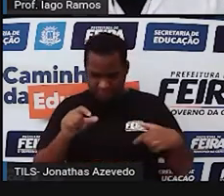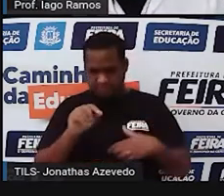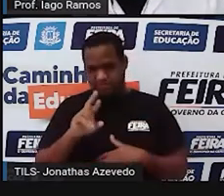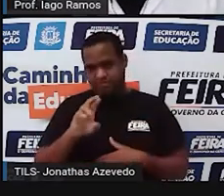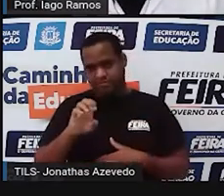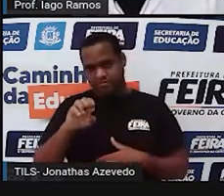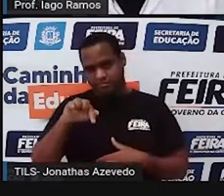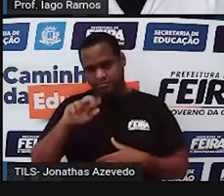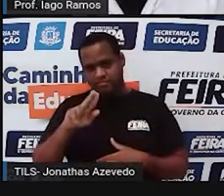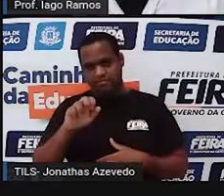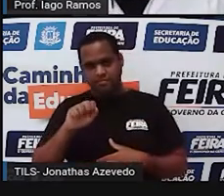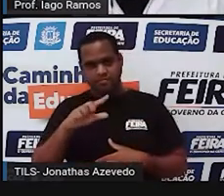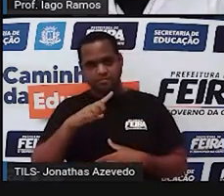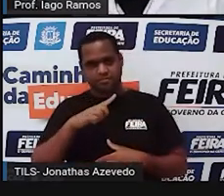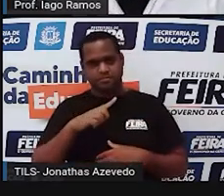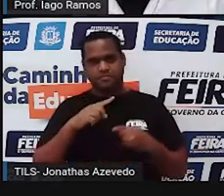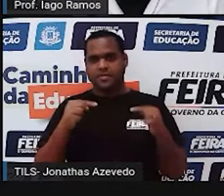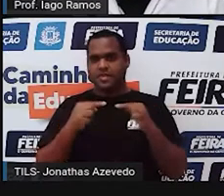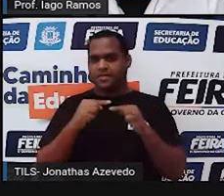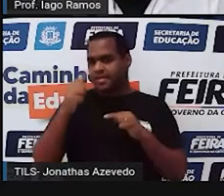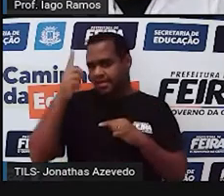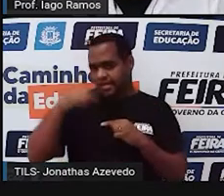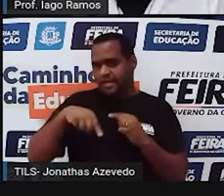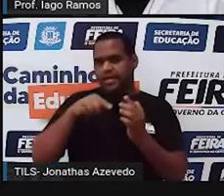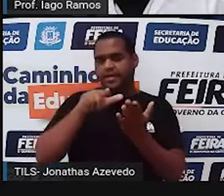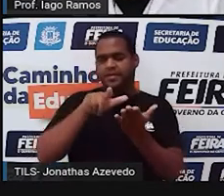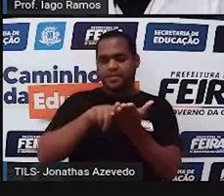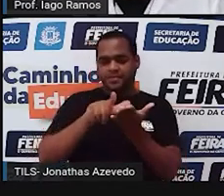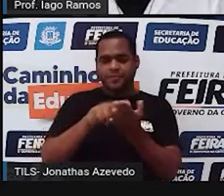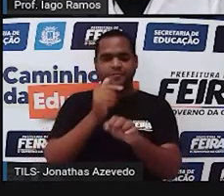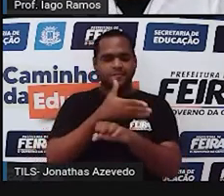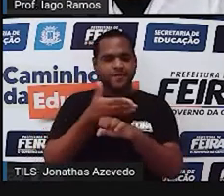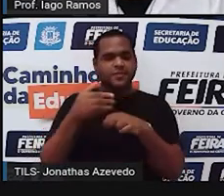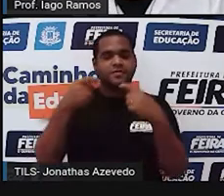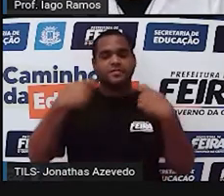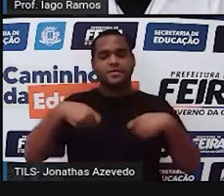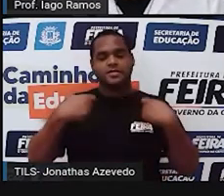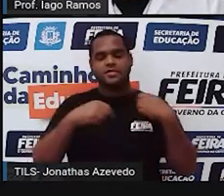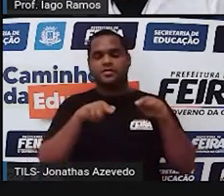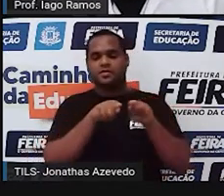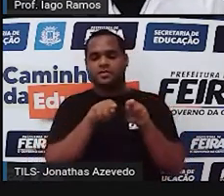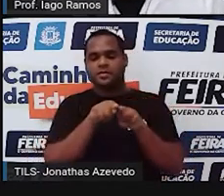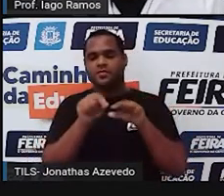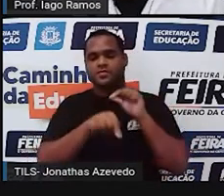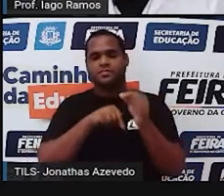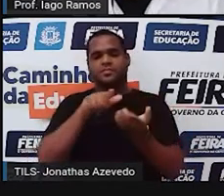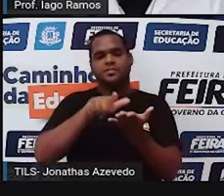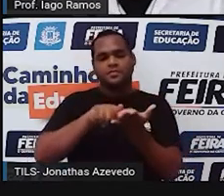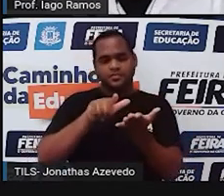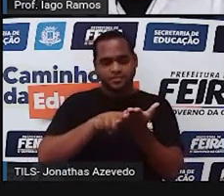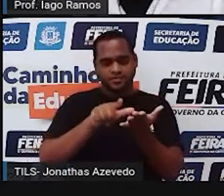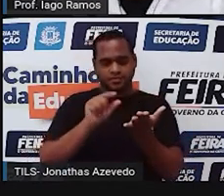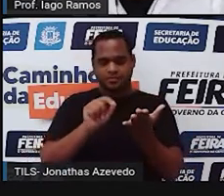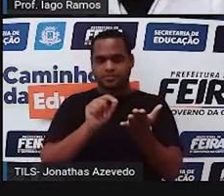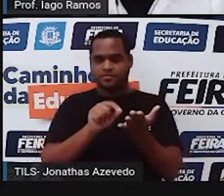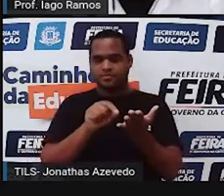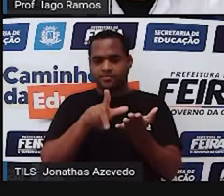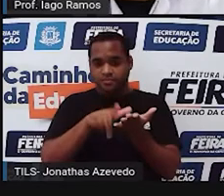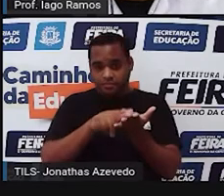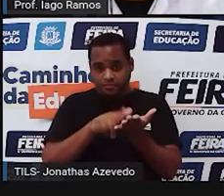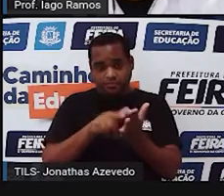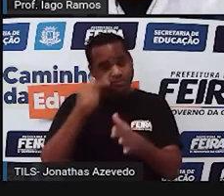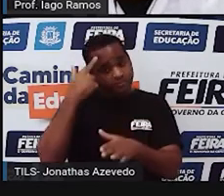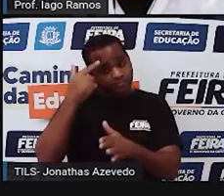posiciona em cima de uma folha de papel em branco, então você vai precisar também de um papel, tá bom? Pode ser a folha aí do seu